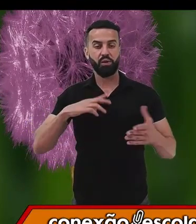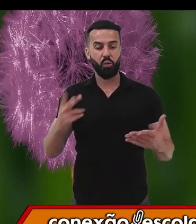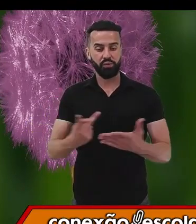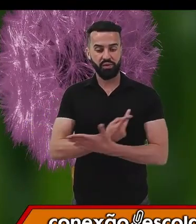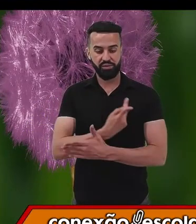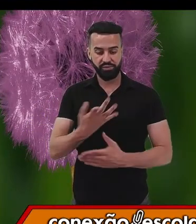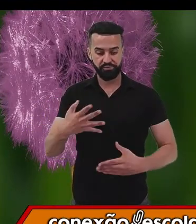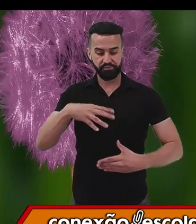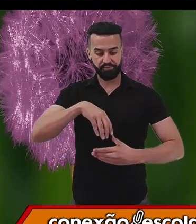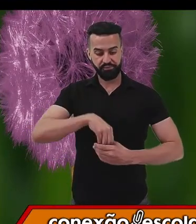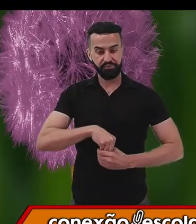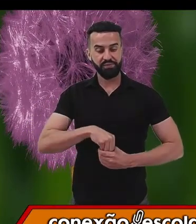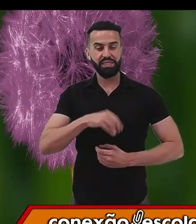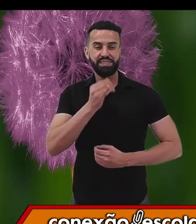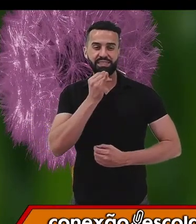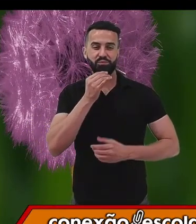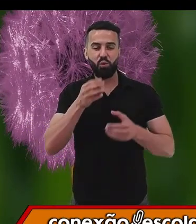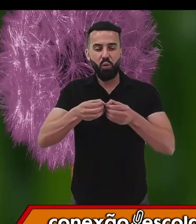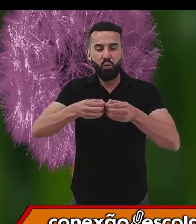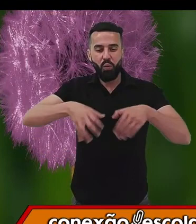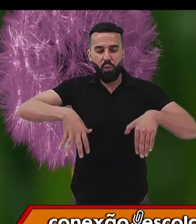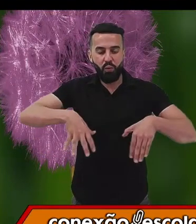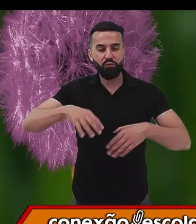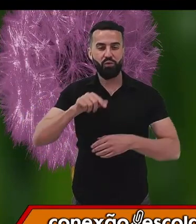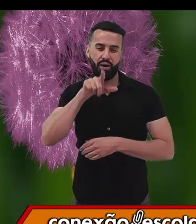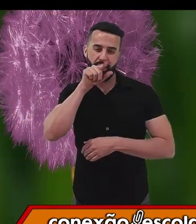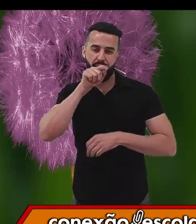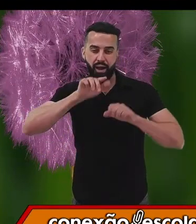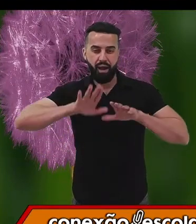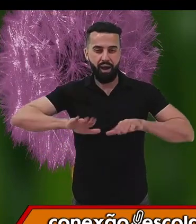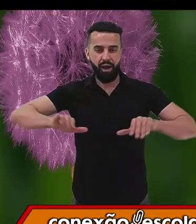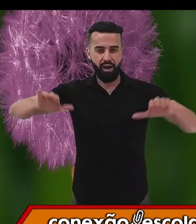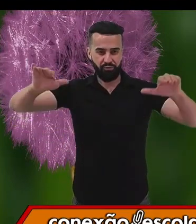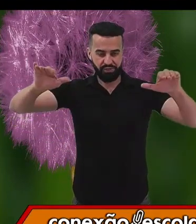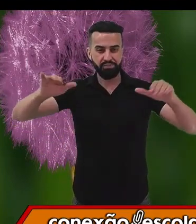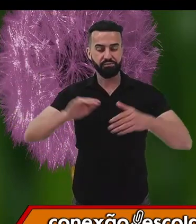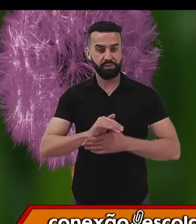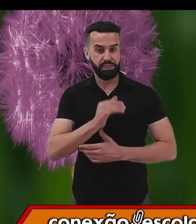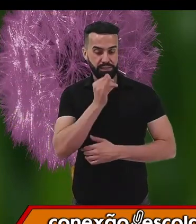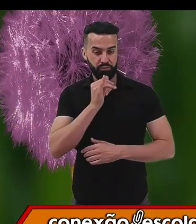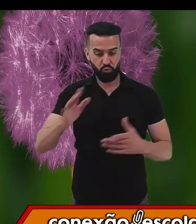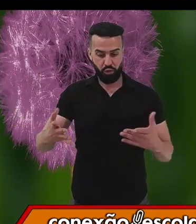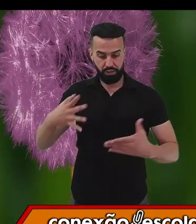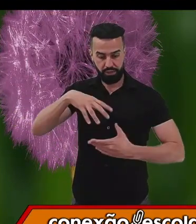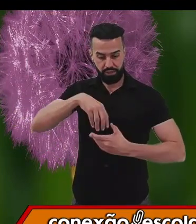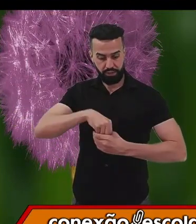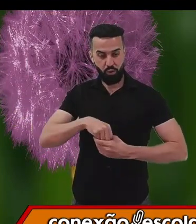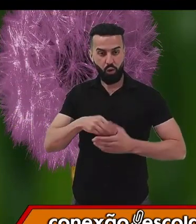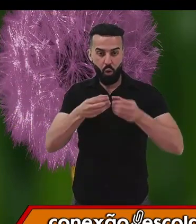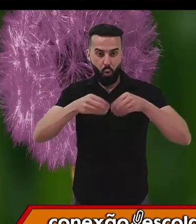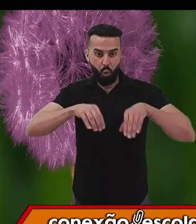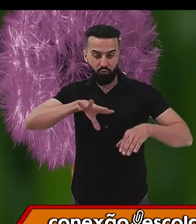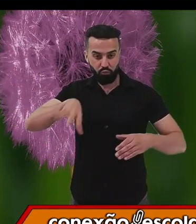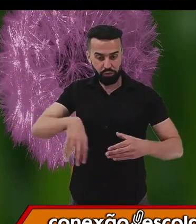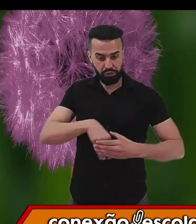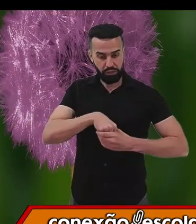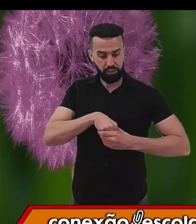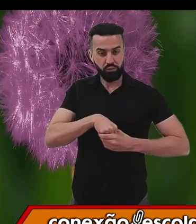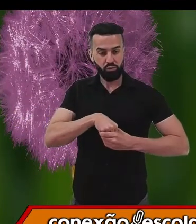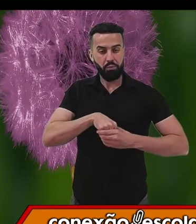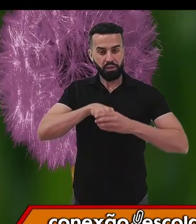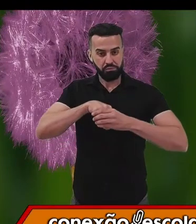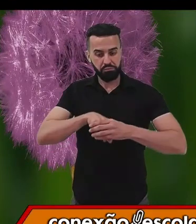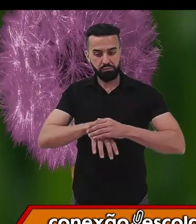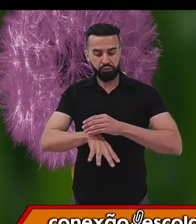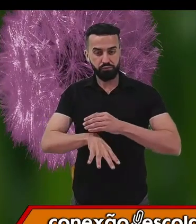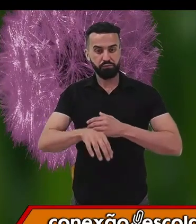dá externamente, como por exemplo no caso das aves, em que a fecundação é interna, entretanto o embrião se desenvolve dentro